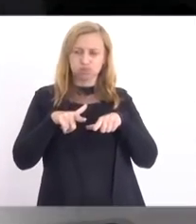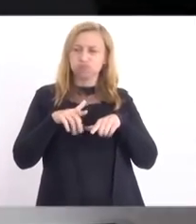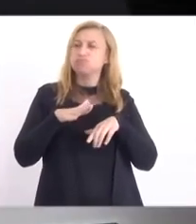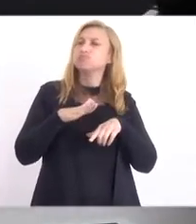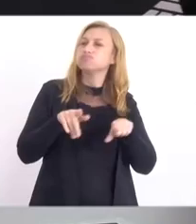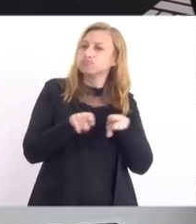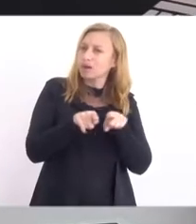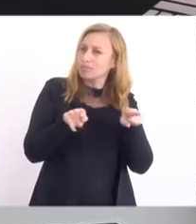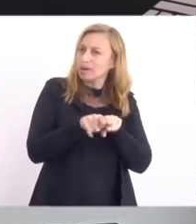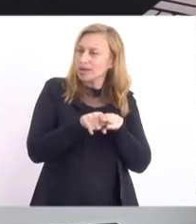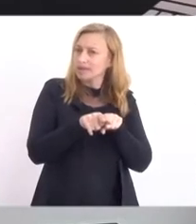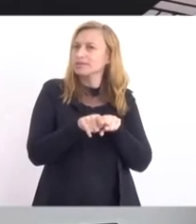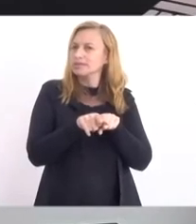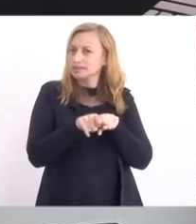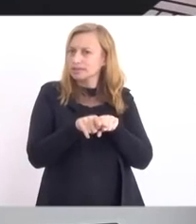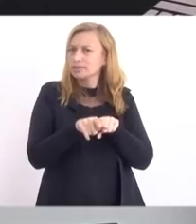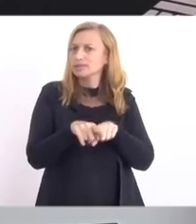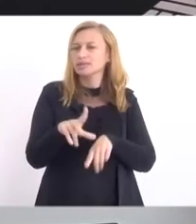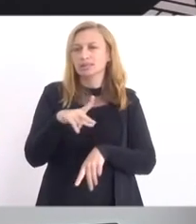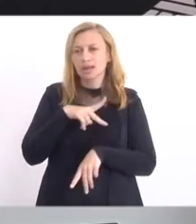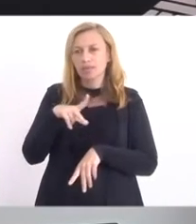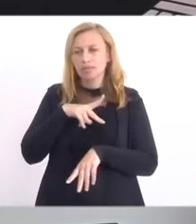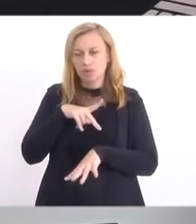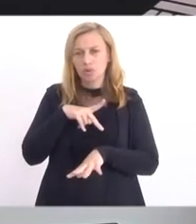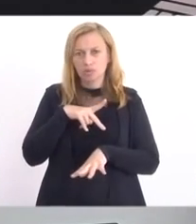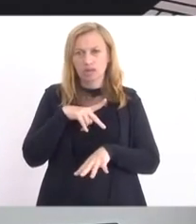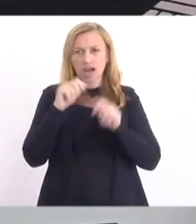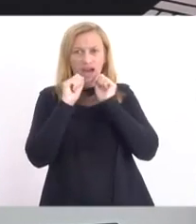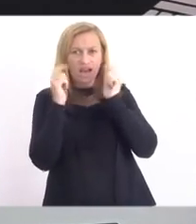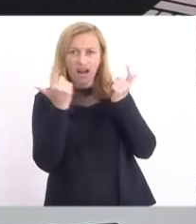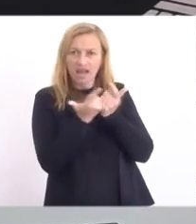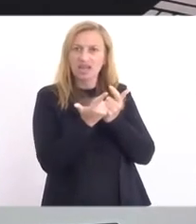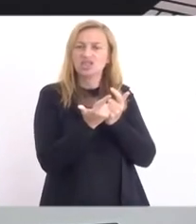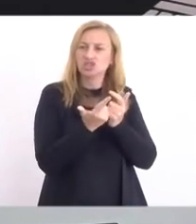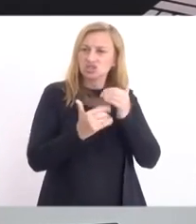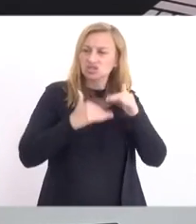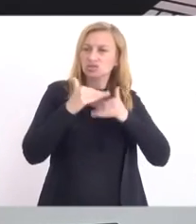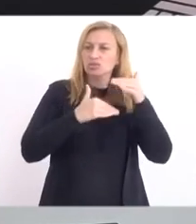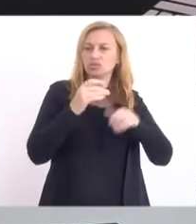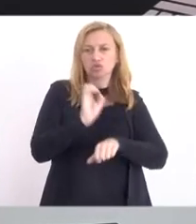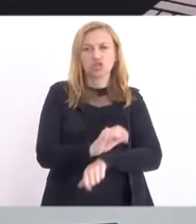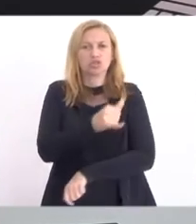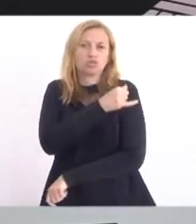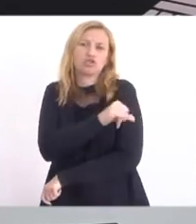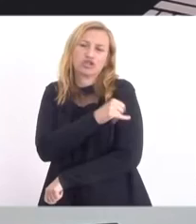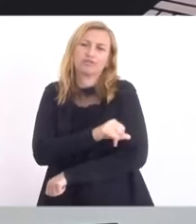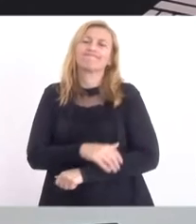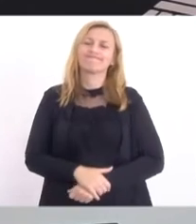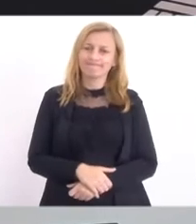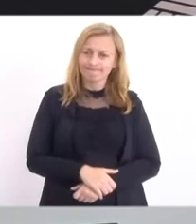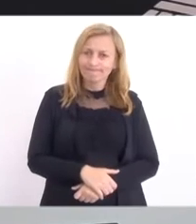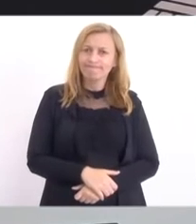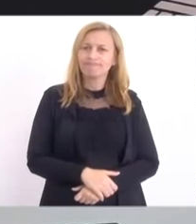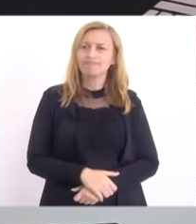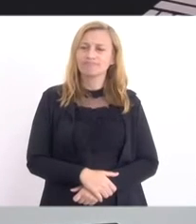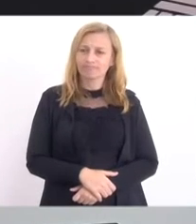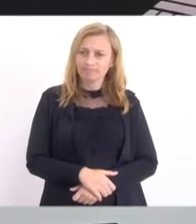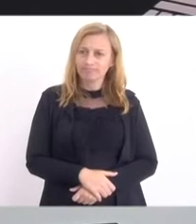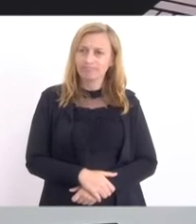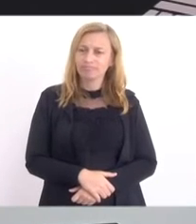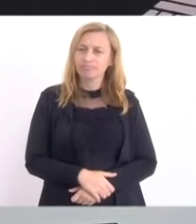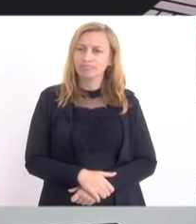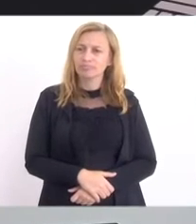profícuos da própria Assembleia Legislativa do Estado do Rio de Janeiro. pela gama